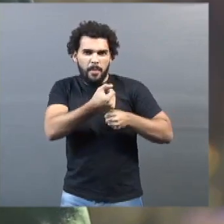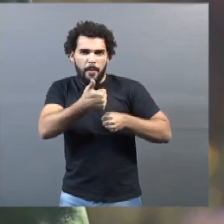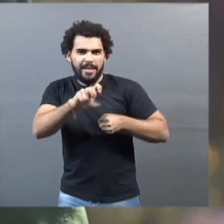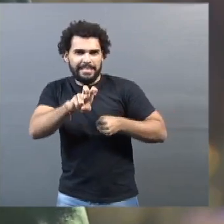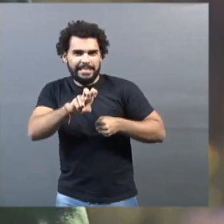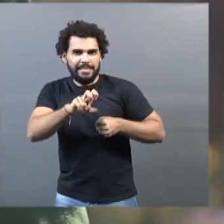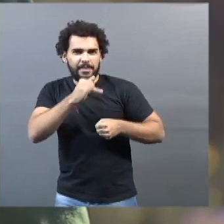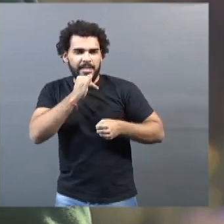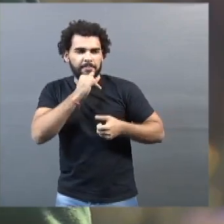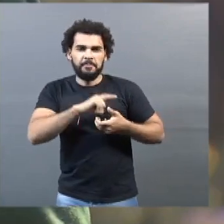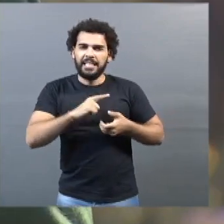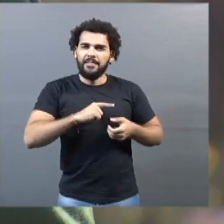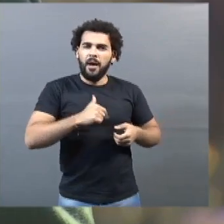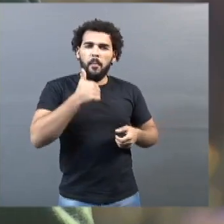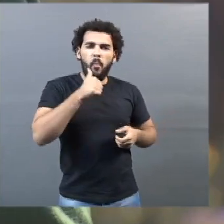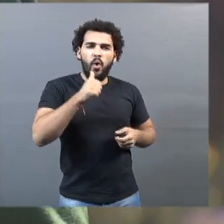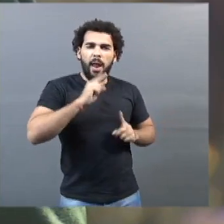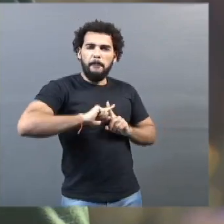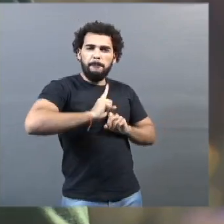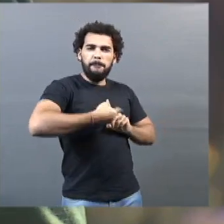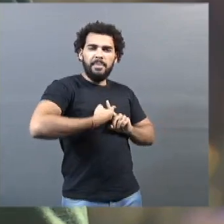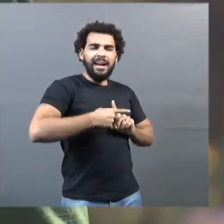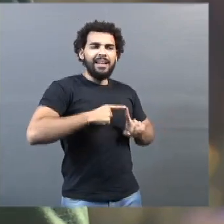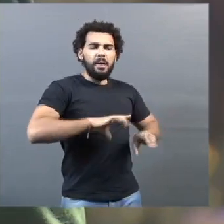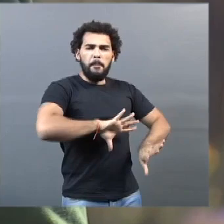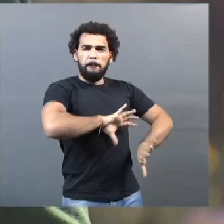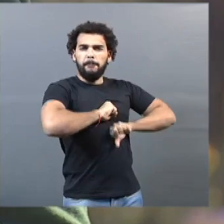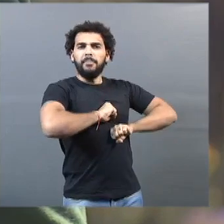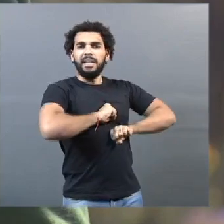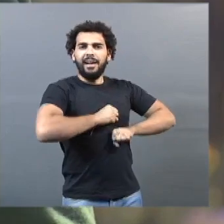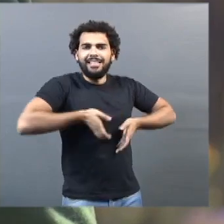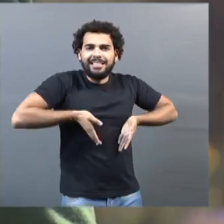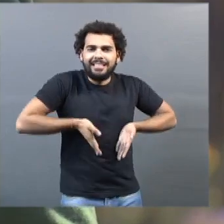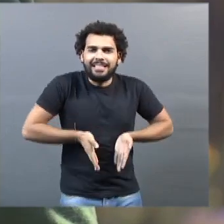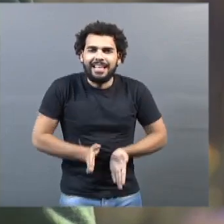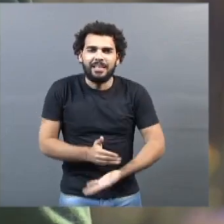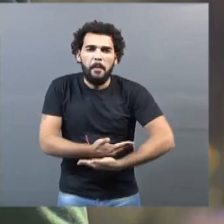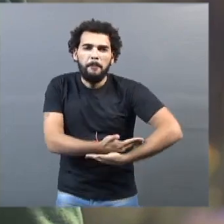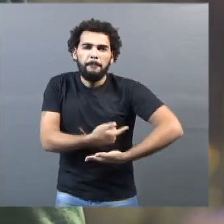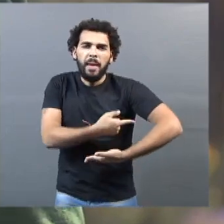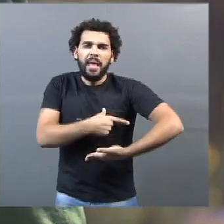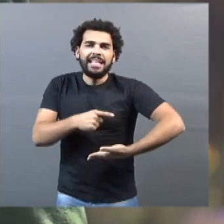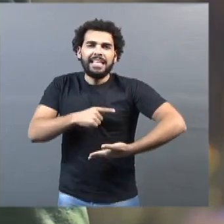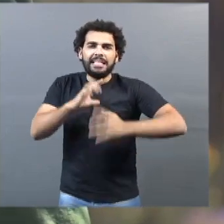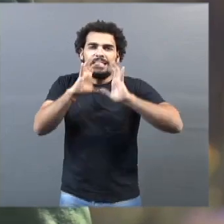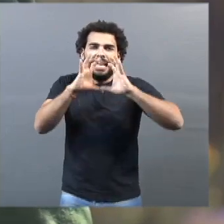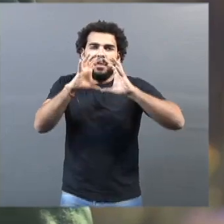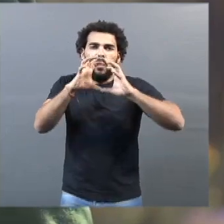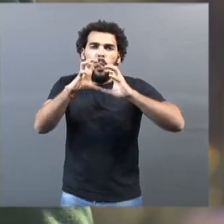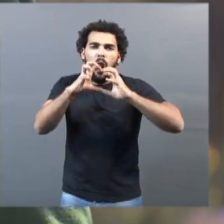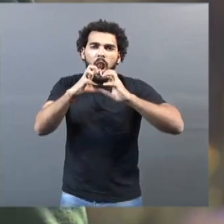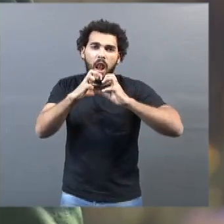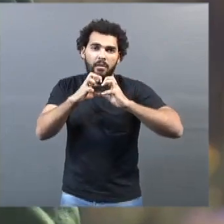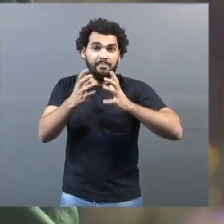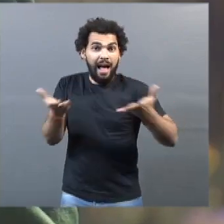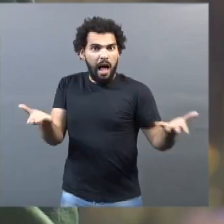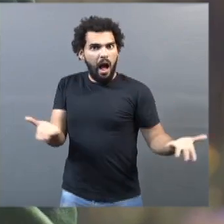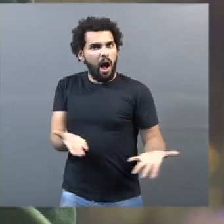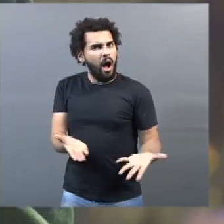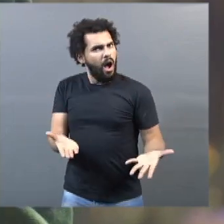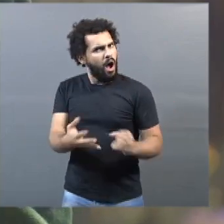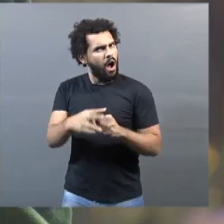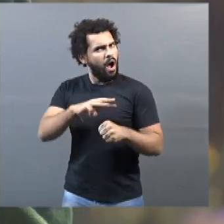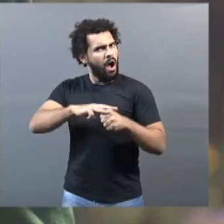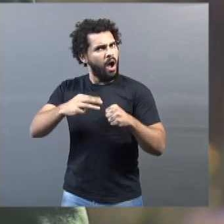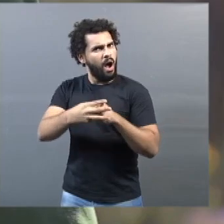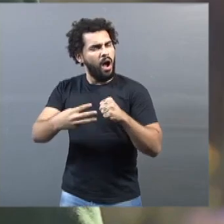infectadas por ele geraram bebês com microcefalia. Agora, esse mesmo vírus pode ser responsável por trazer uma boa